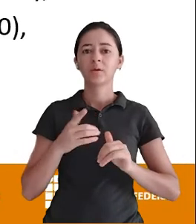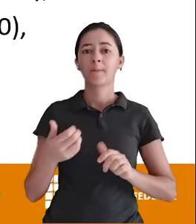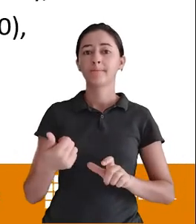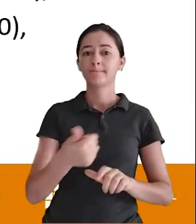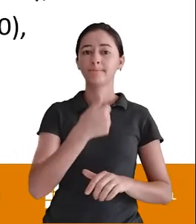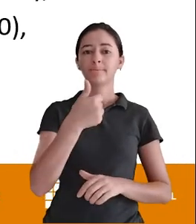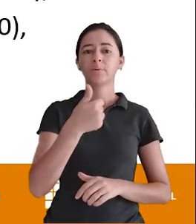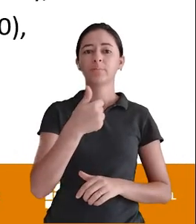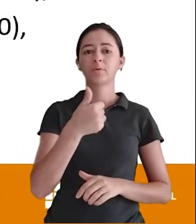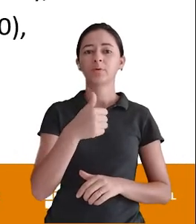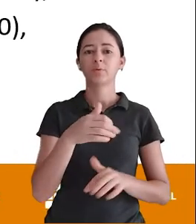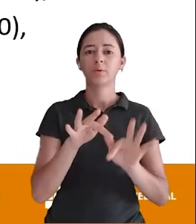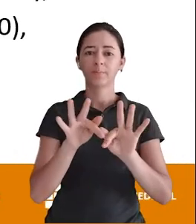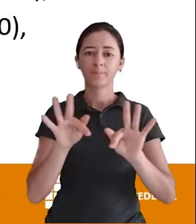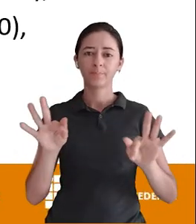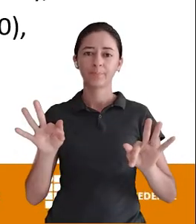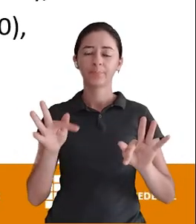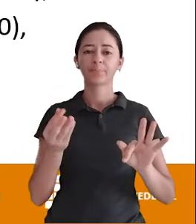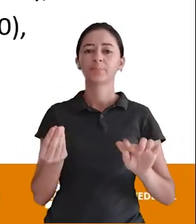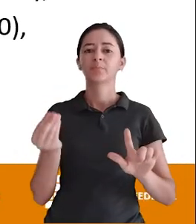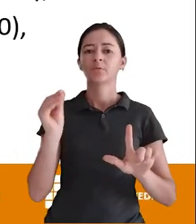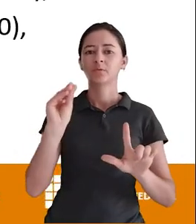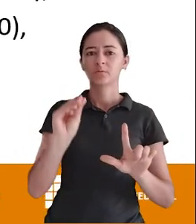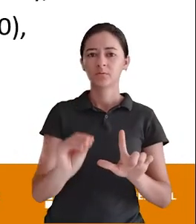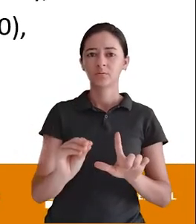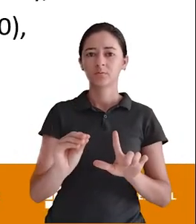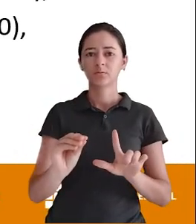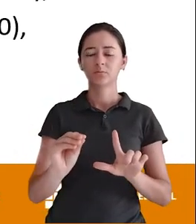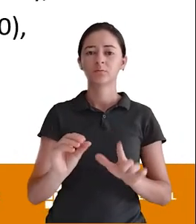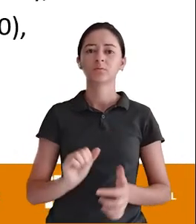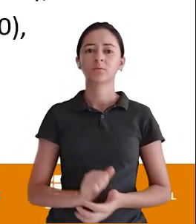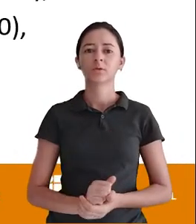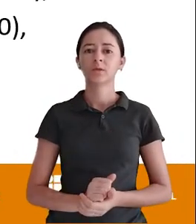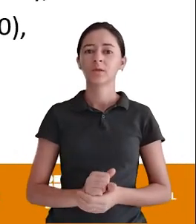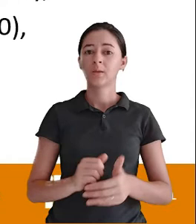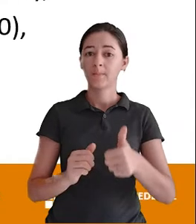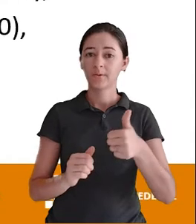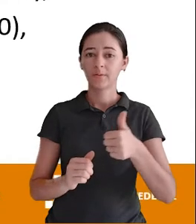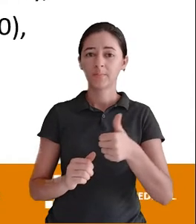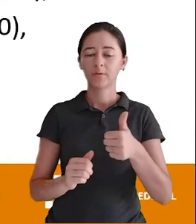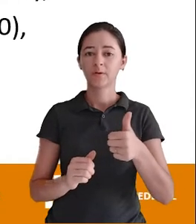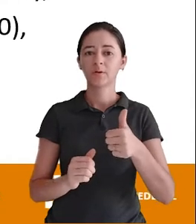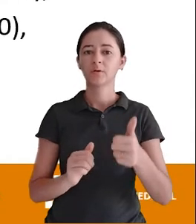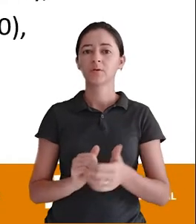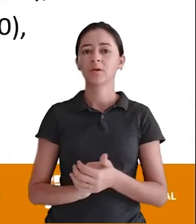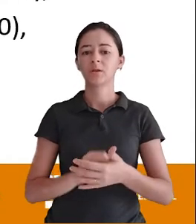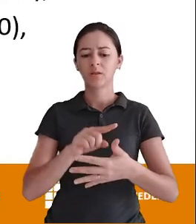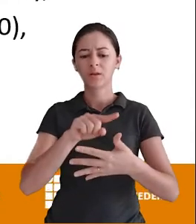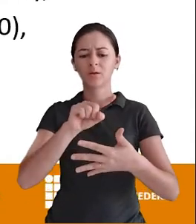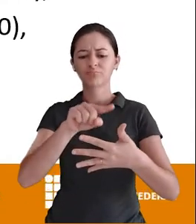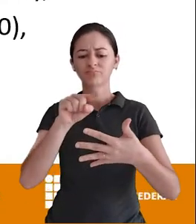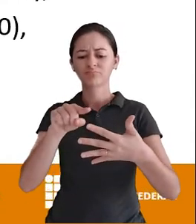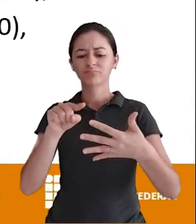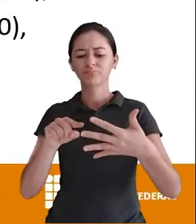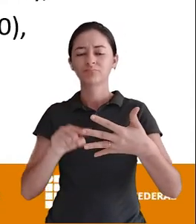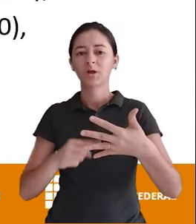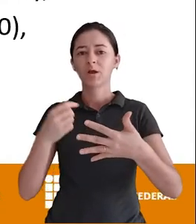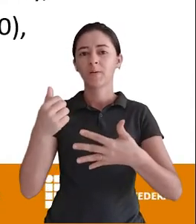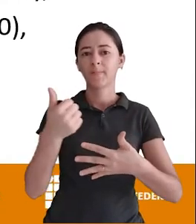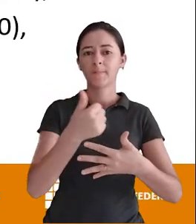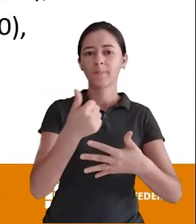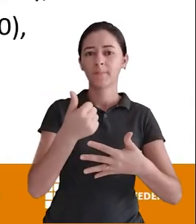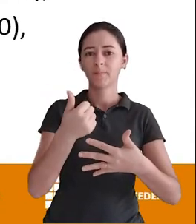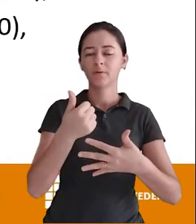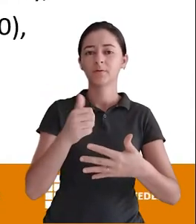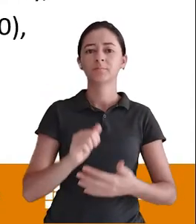Tá bom? Então veja que agora Ele vai ser inserido Na primeira posição Da lista de atributos Então ele em